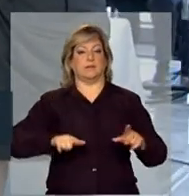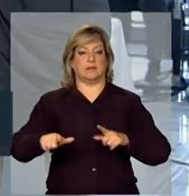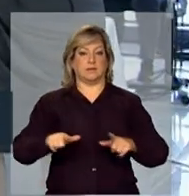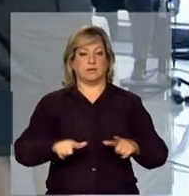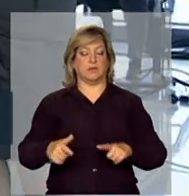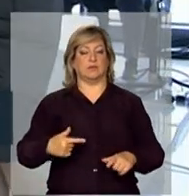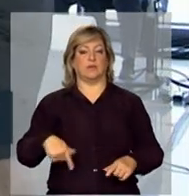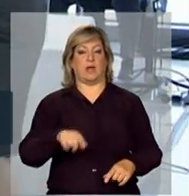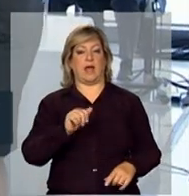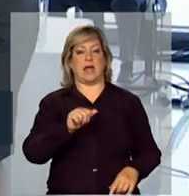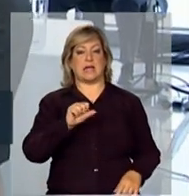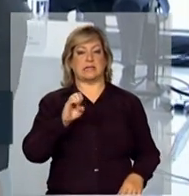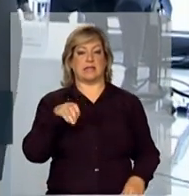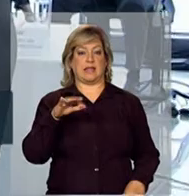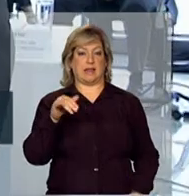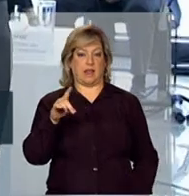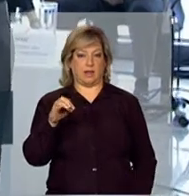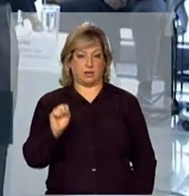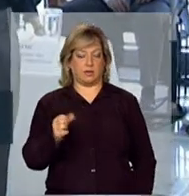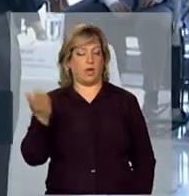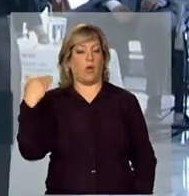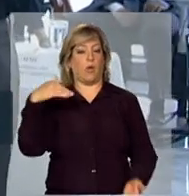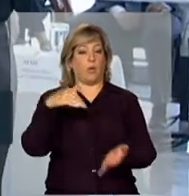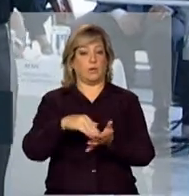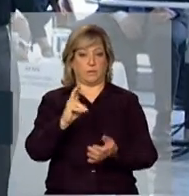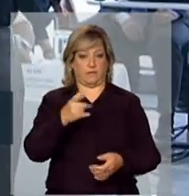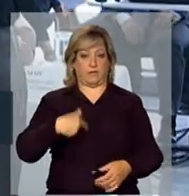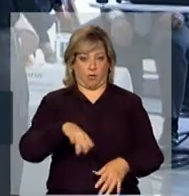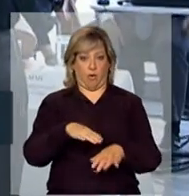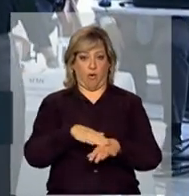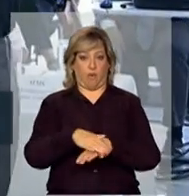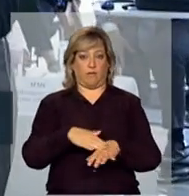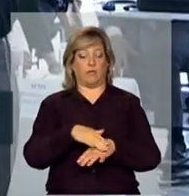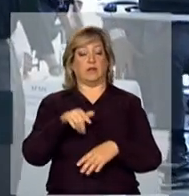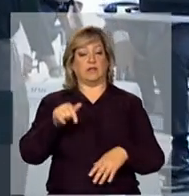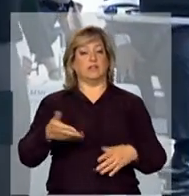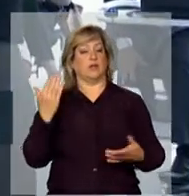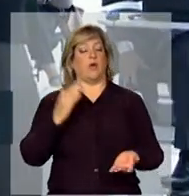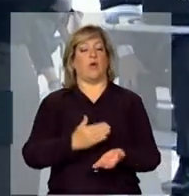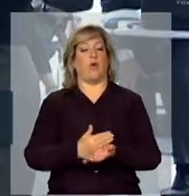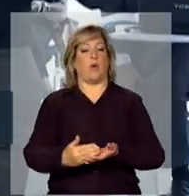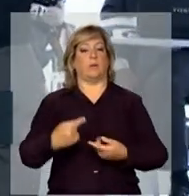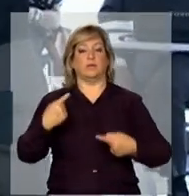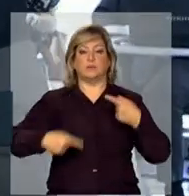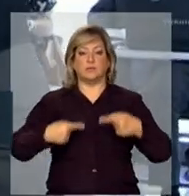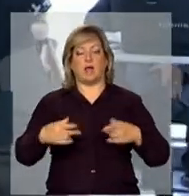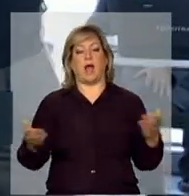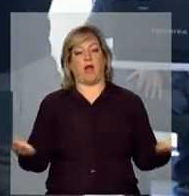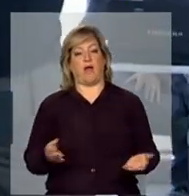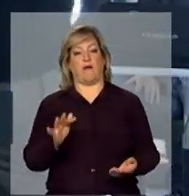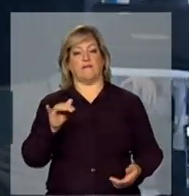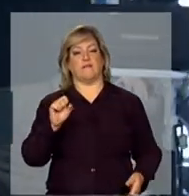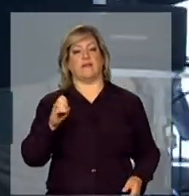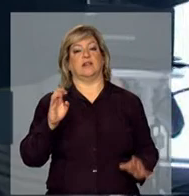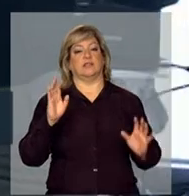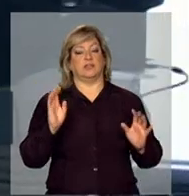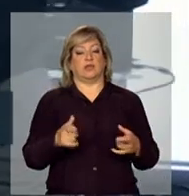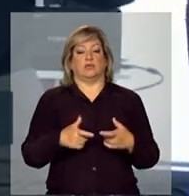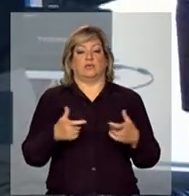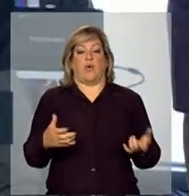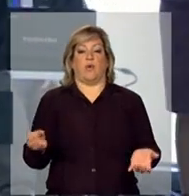para nossos assentados. A última vez que a gente conversou, isso estava começando a ser discutido, agora está em fase já, felizmente, de